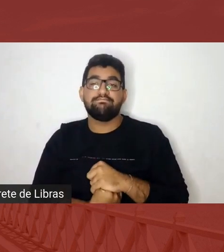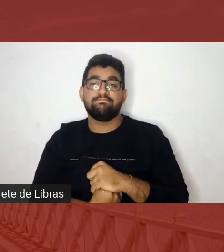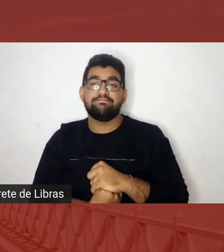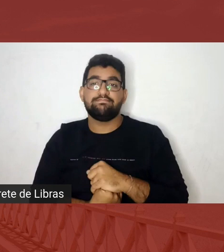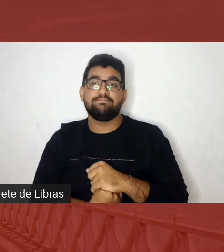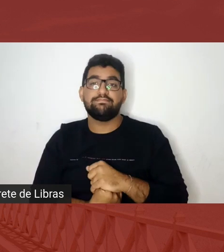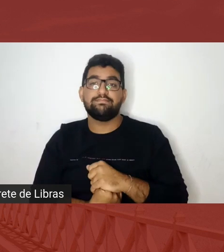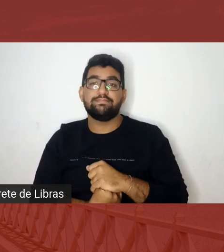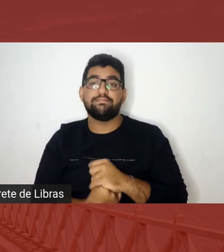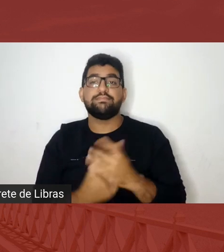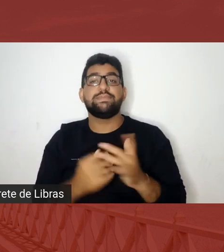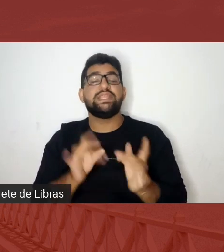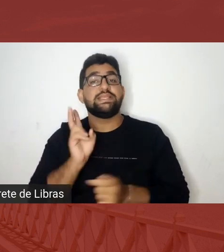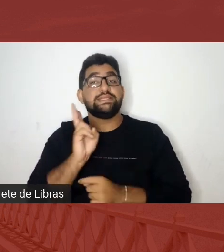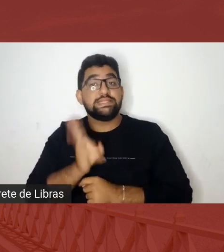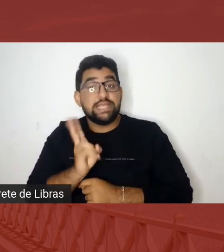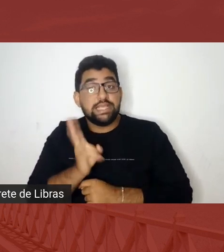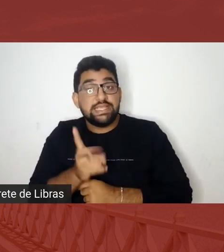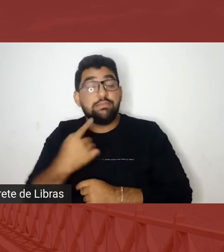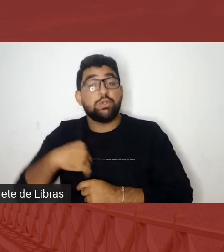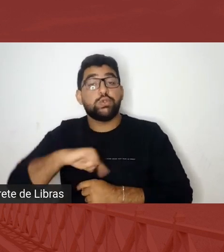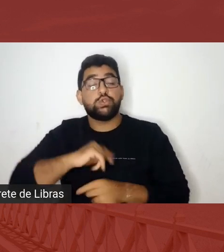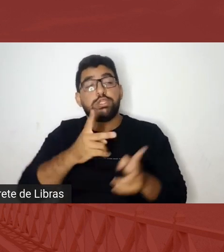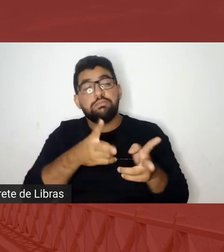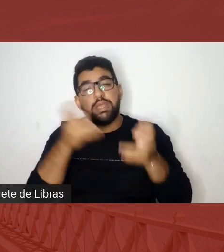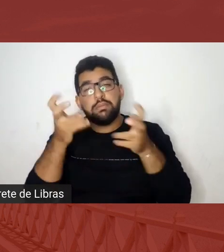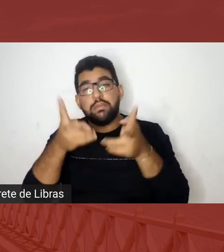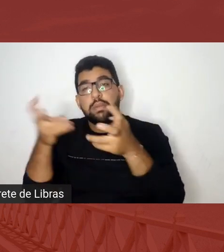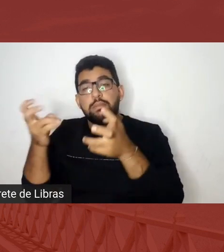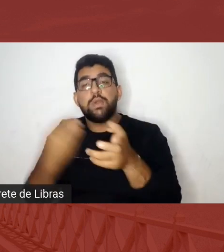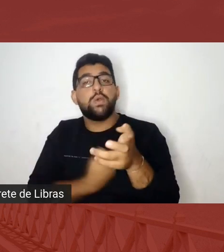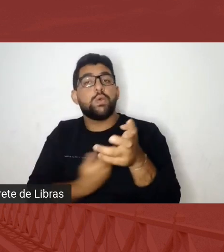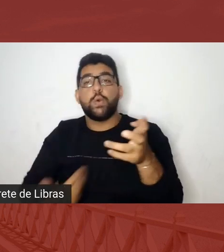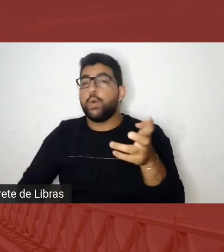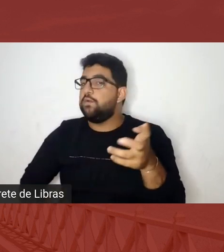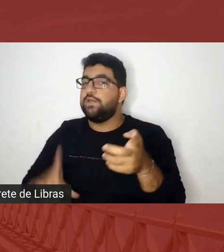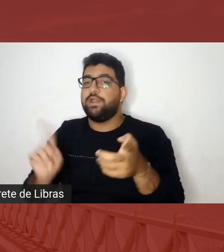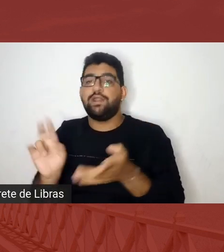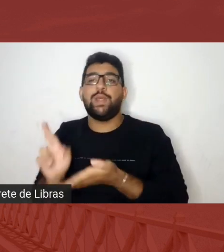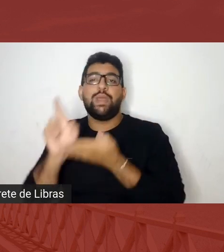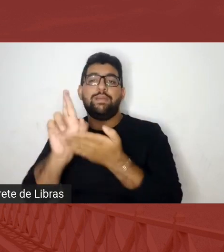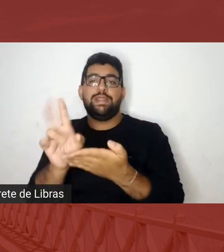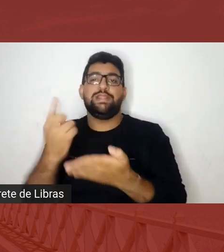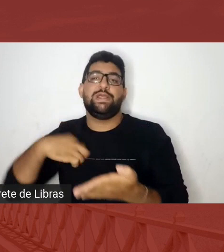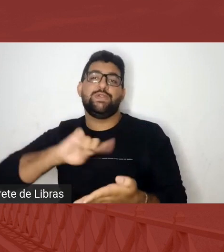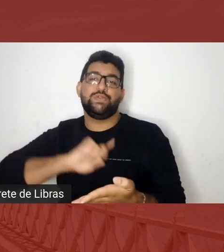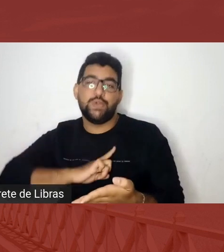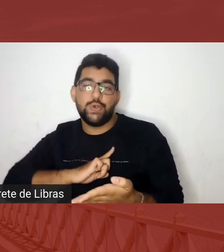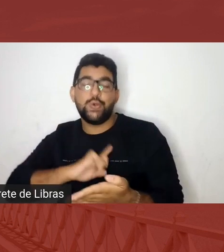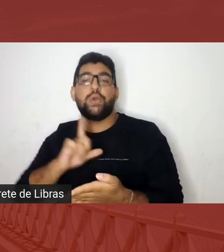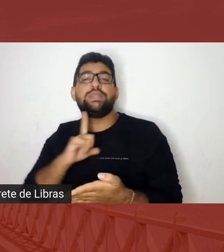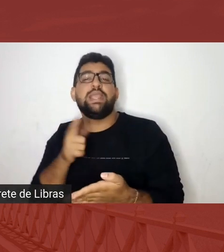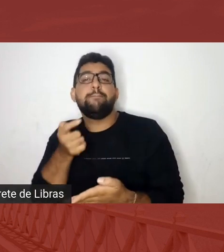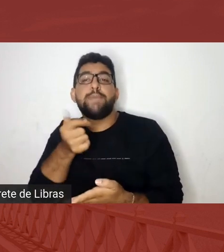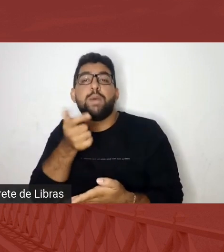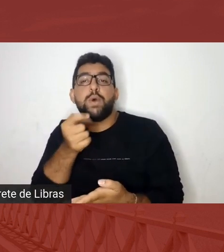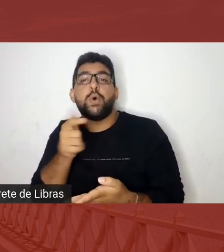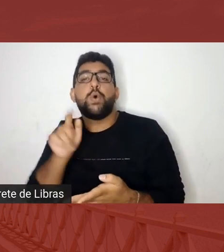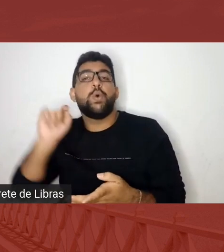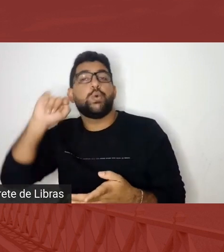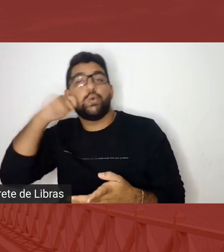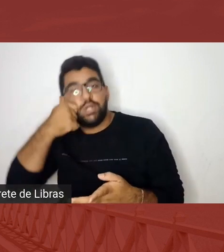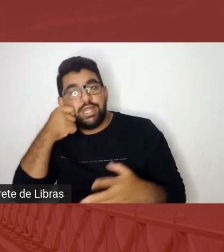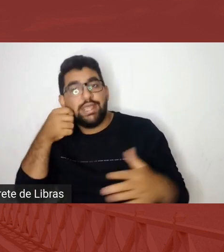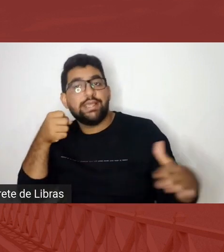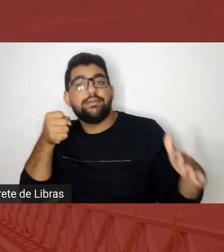cada vez que a gente vê que esses governos não nos representam e que tem baixa presença negra baixa presença